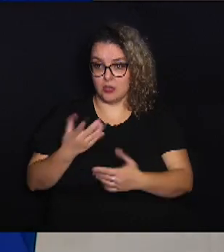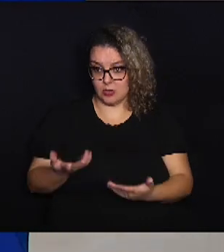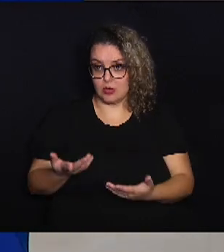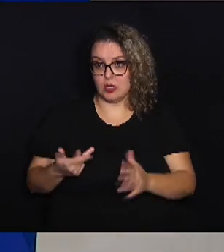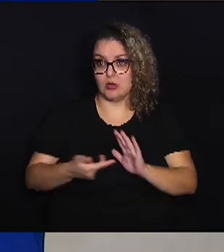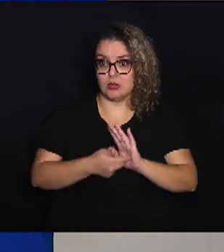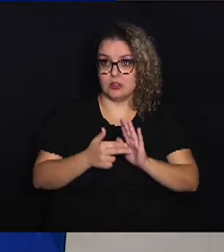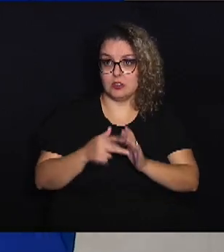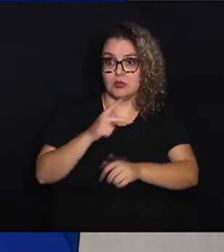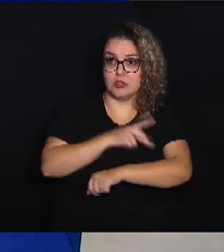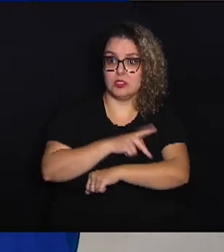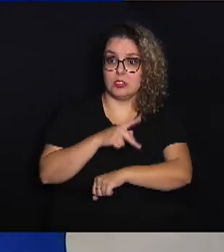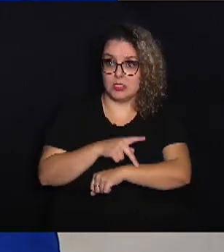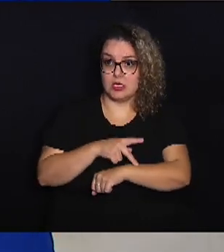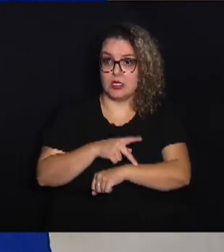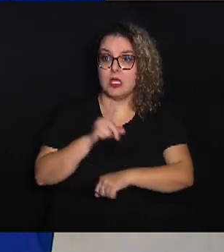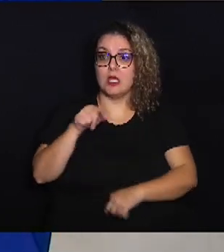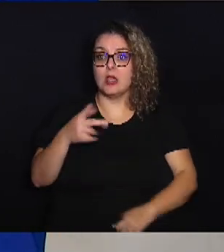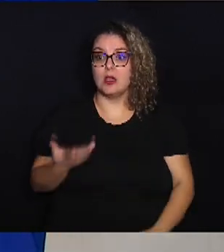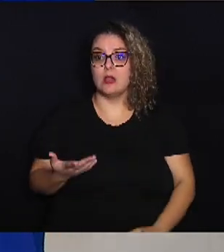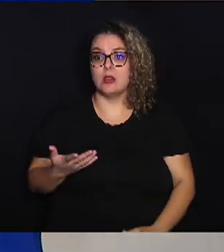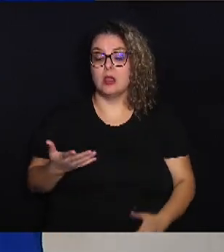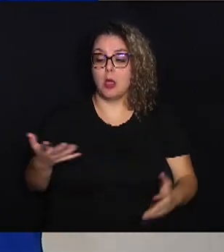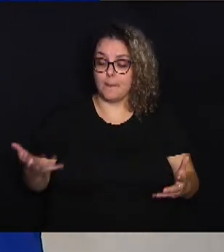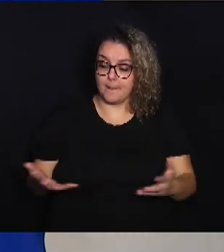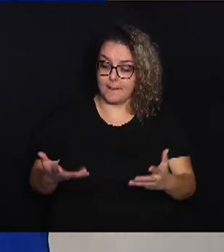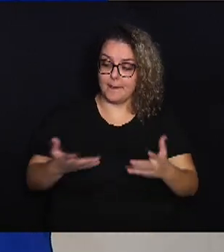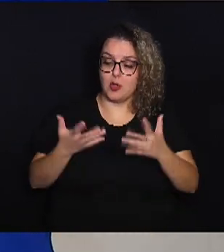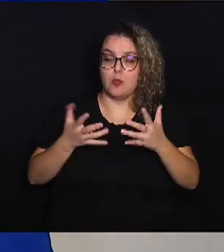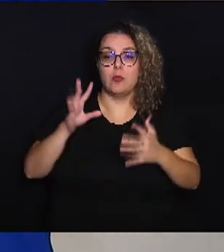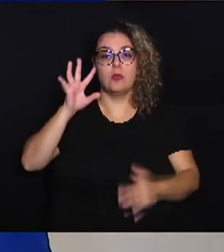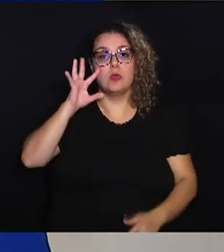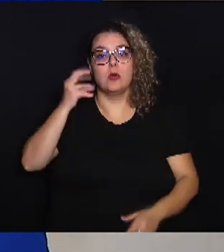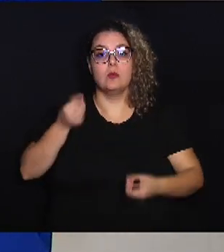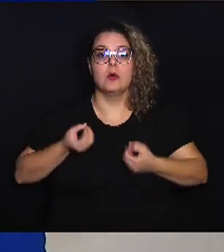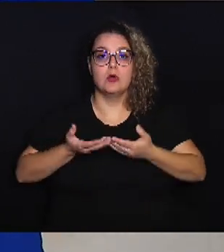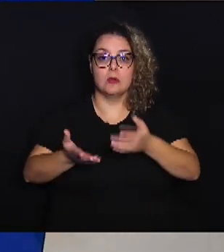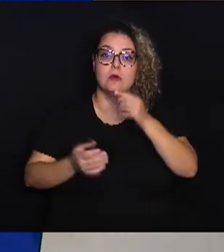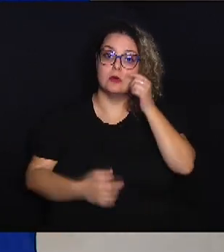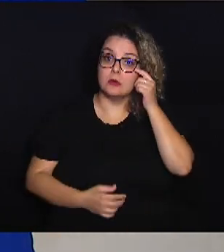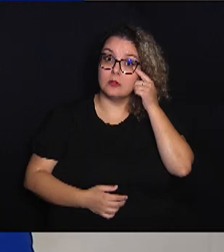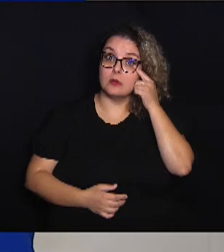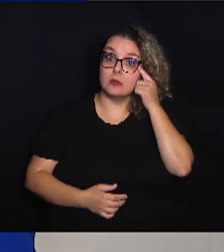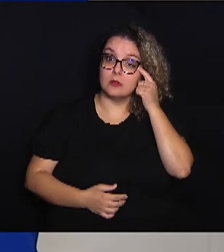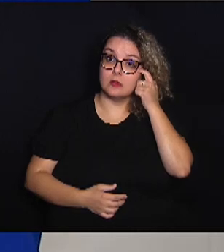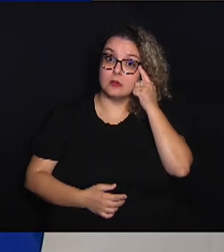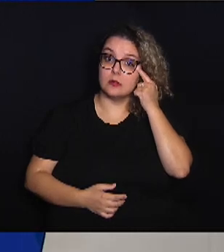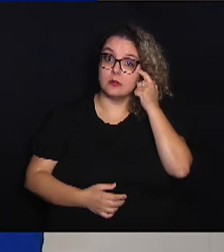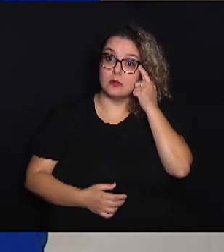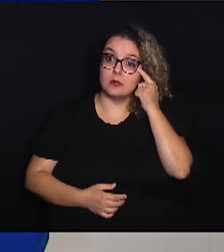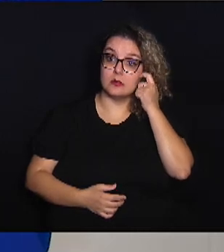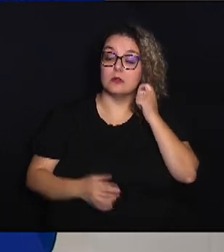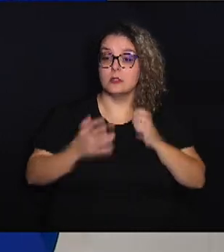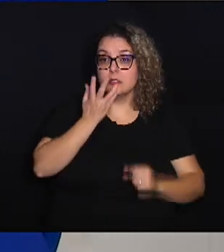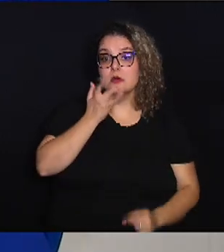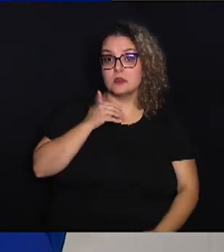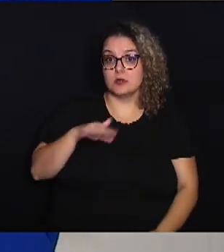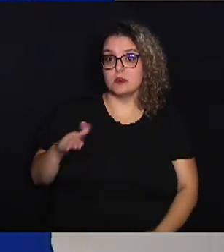significado de pedagogia é promover o conhecimento, promover o conhecimento da criança.